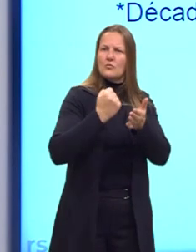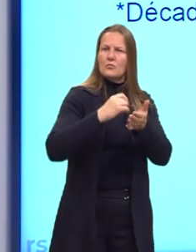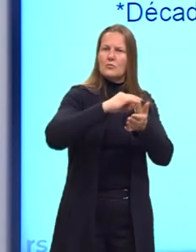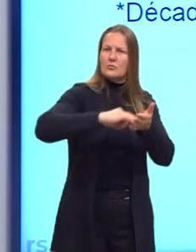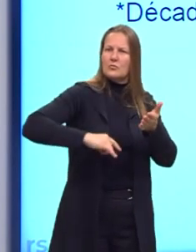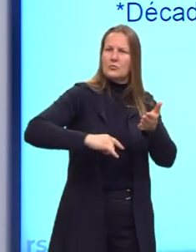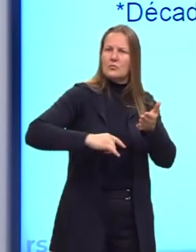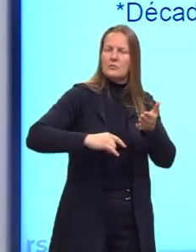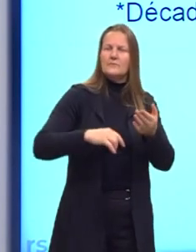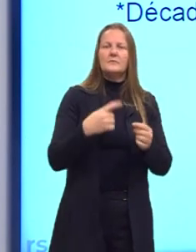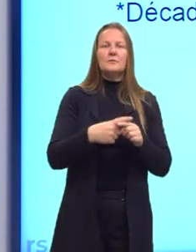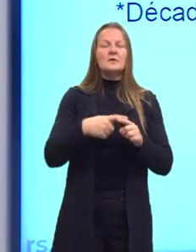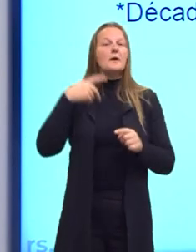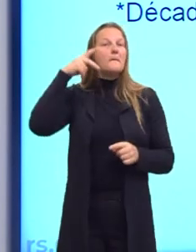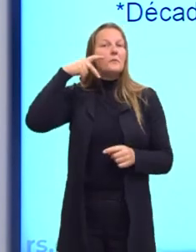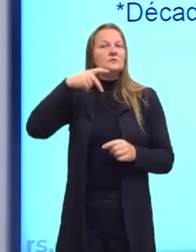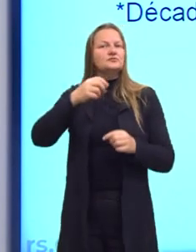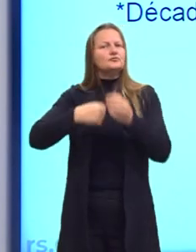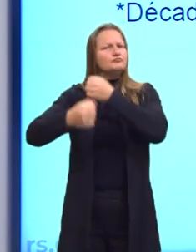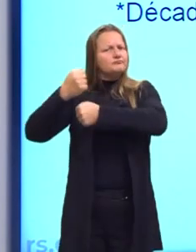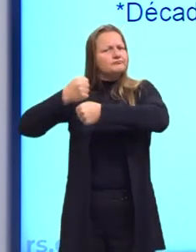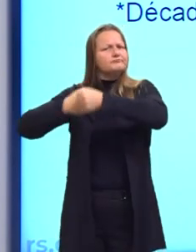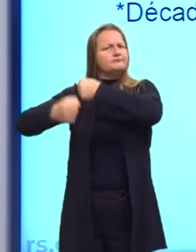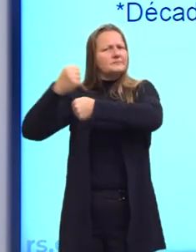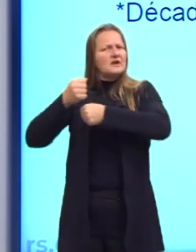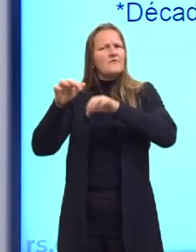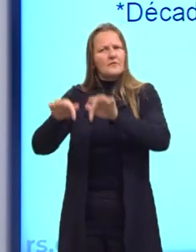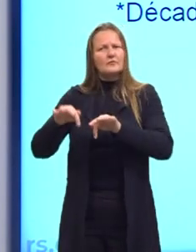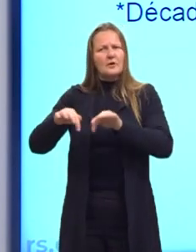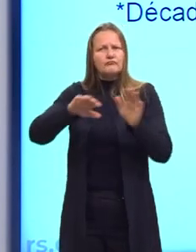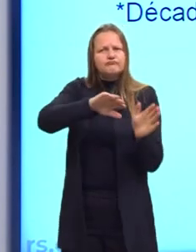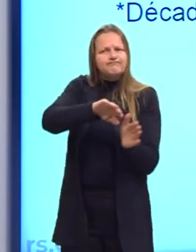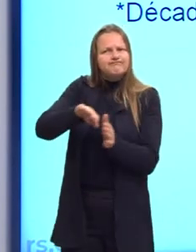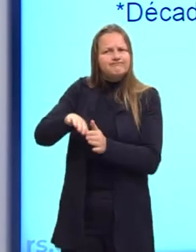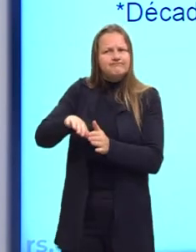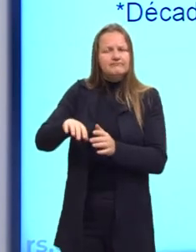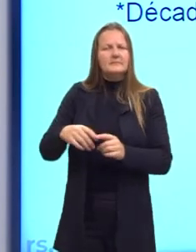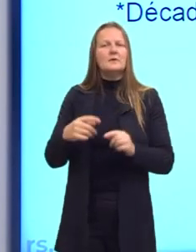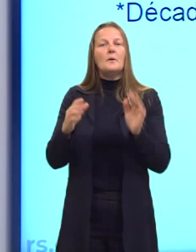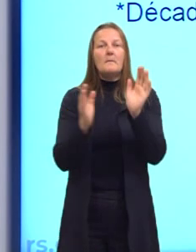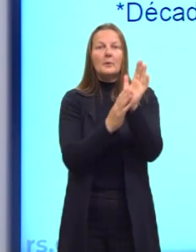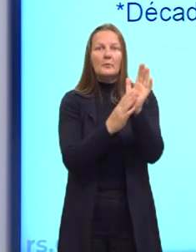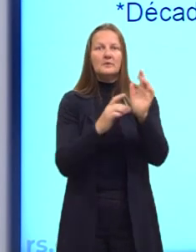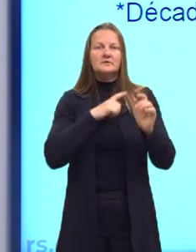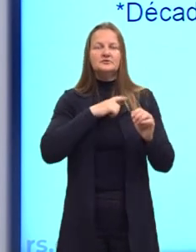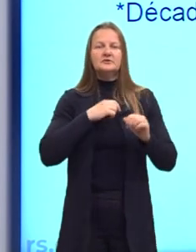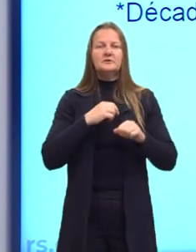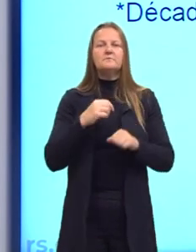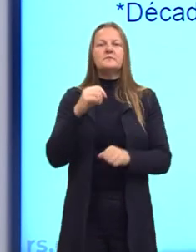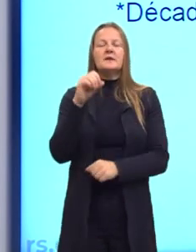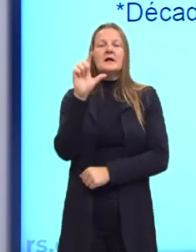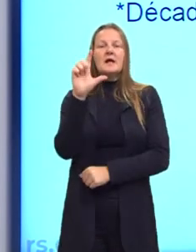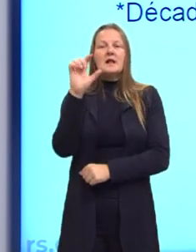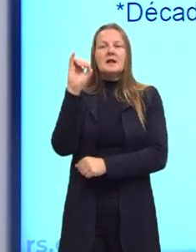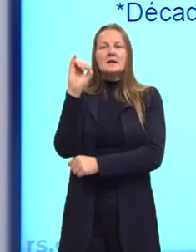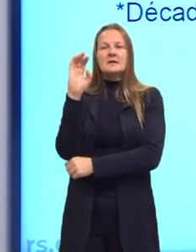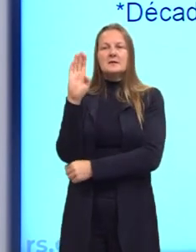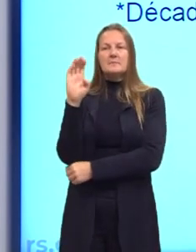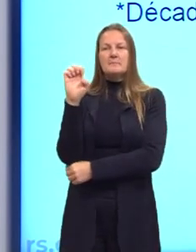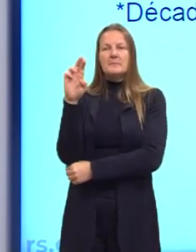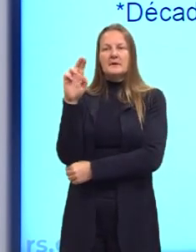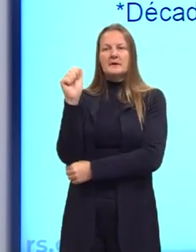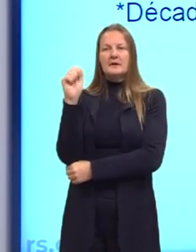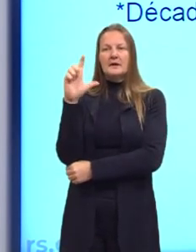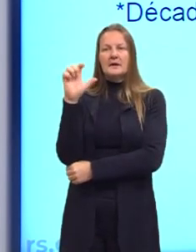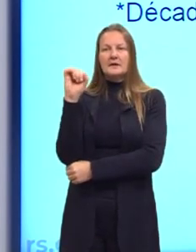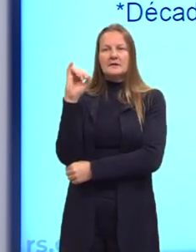livrar daquela política, daquele formato da política feudal. E entre essas proposições estava o liberalismo, principalmente do John